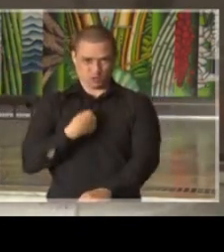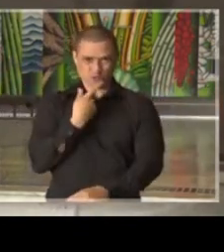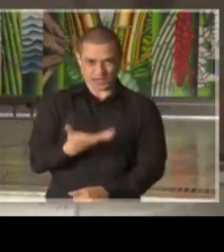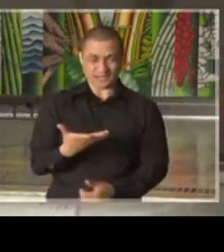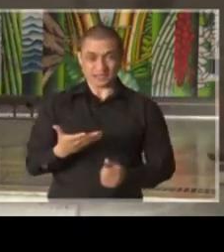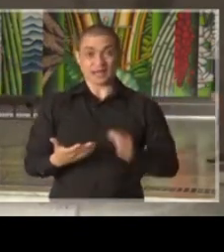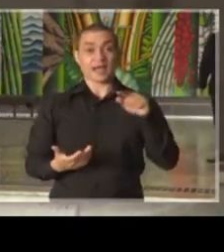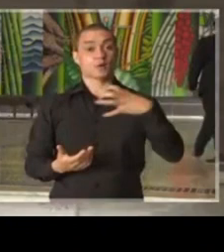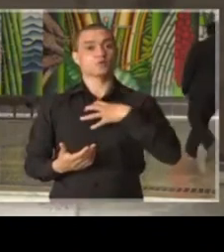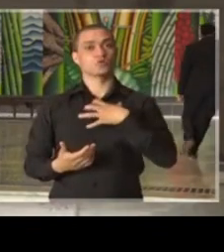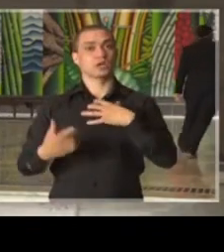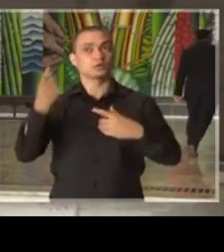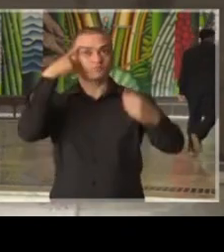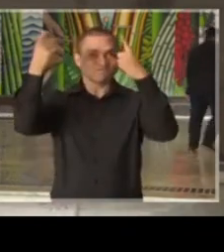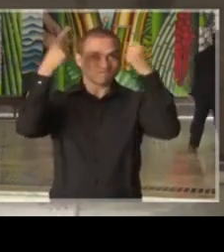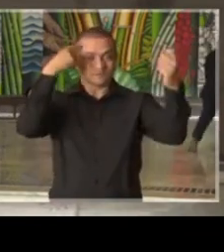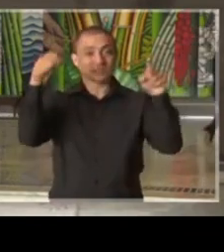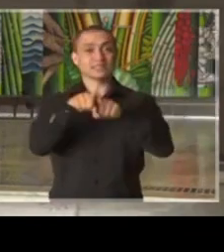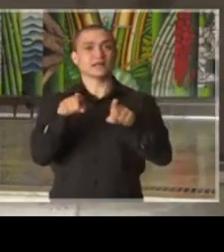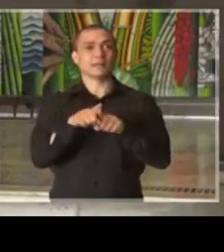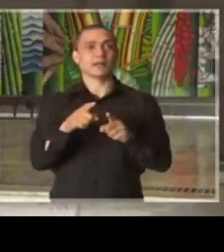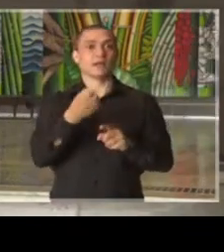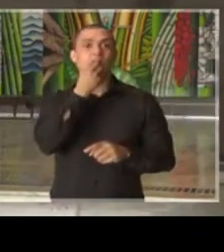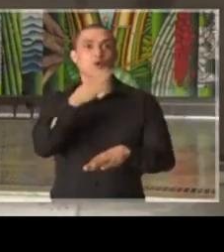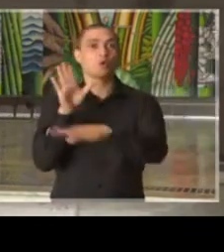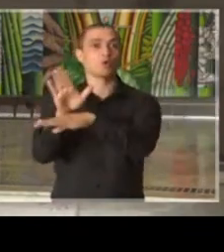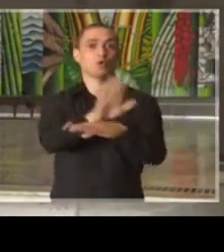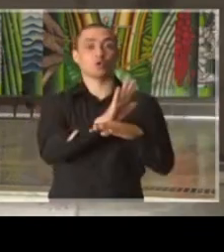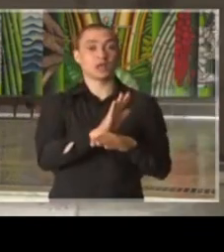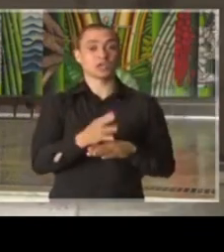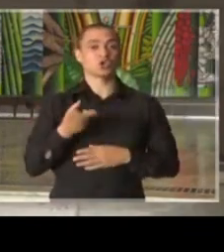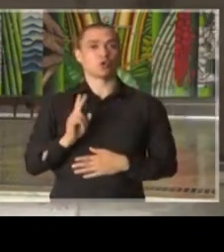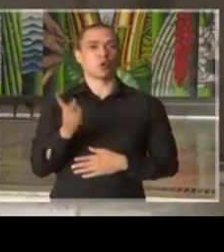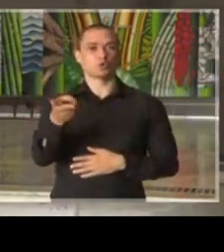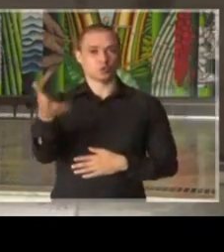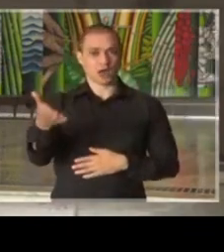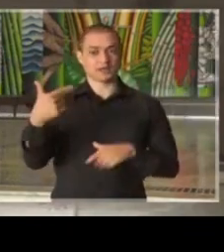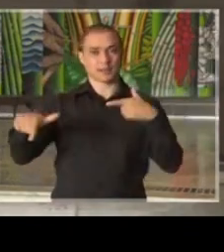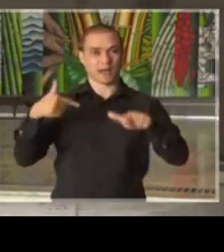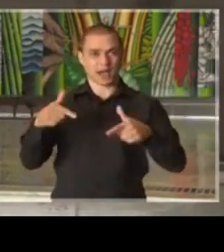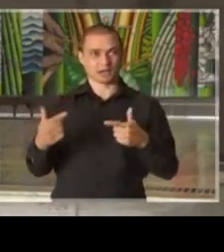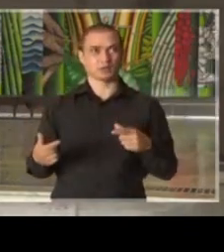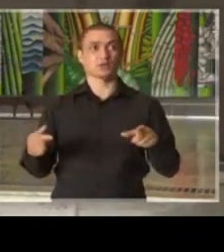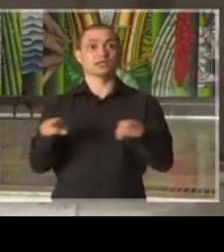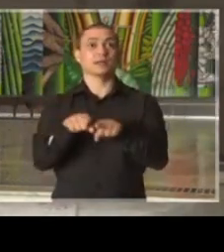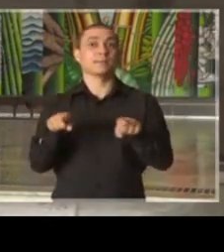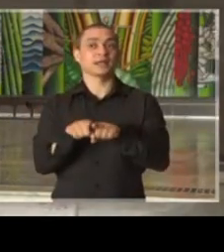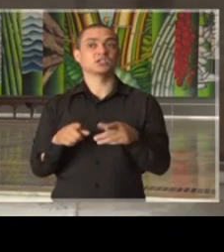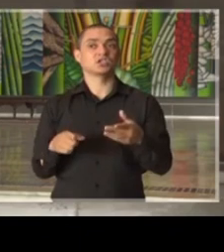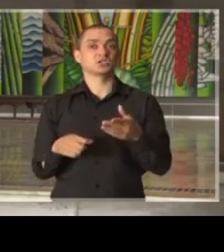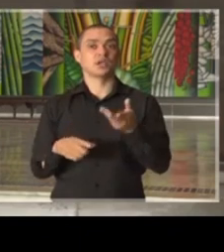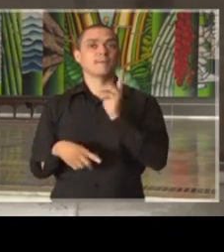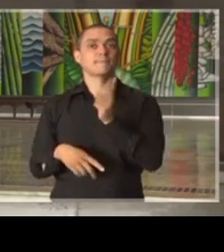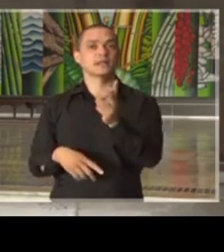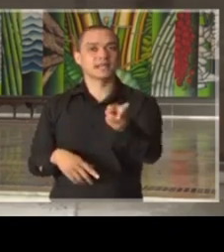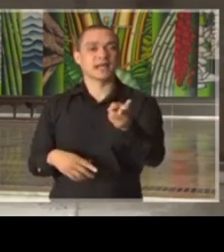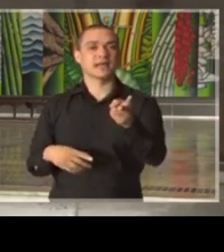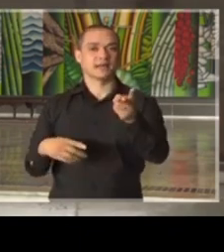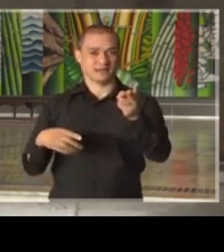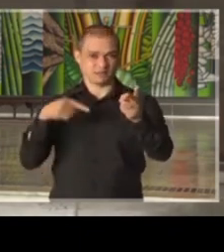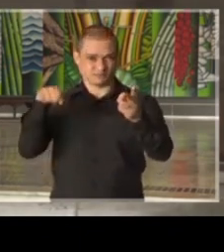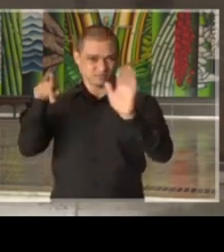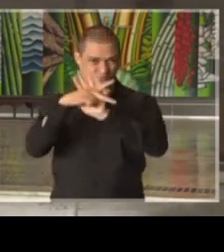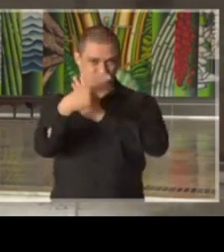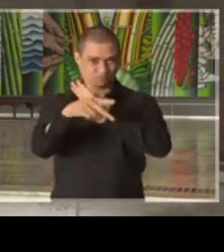E é uma forma criativa e positiva de preservação de empregos e da manutenção dos seus